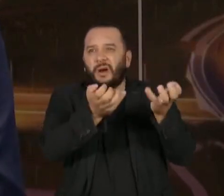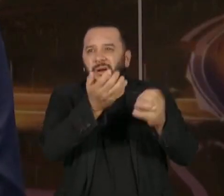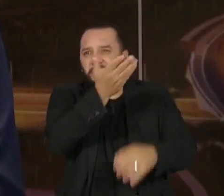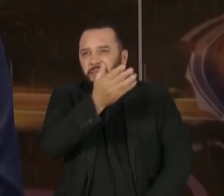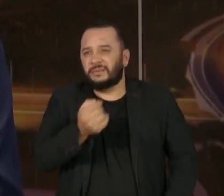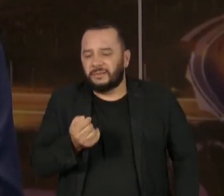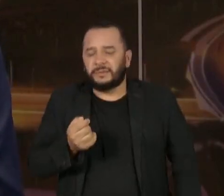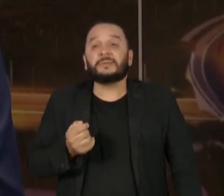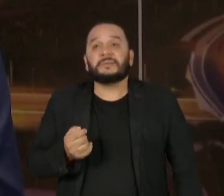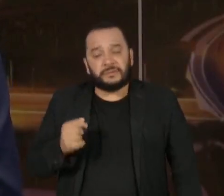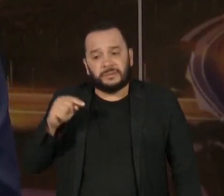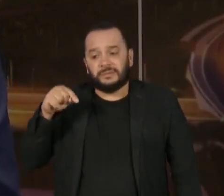continental, num país tão desigual.